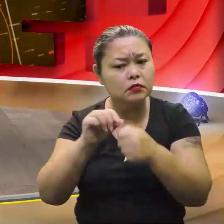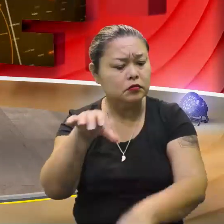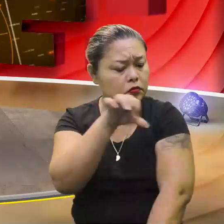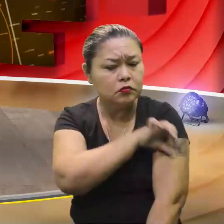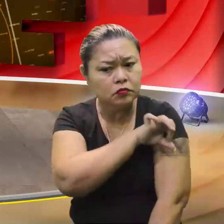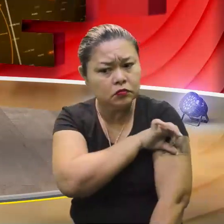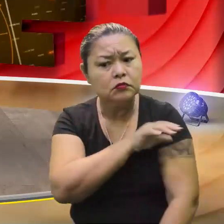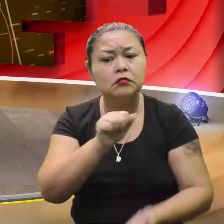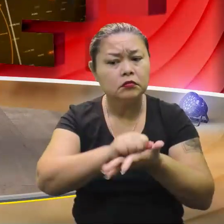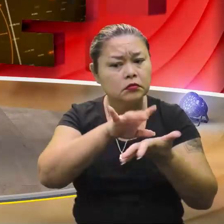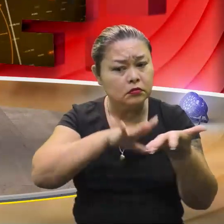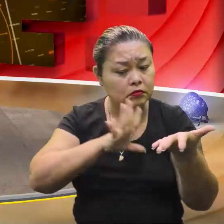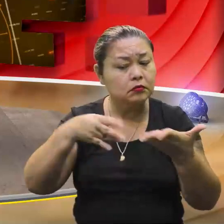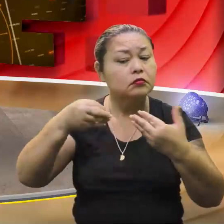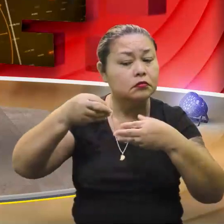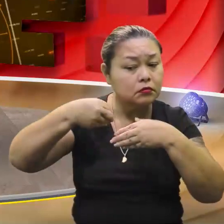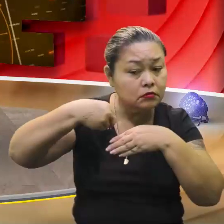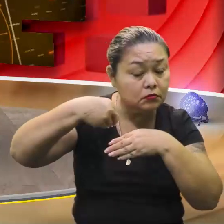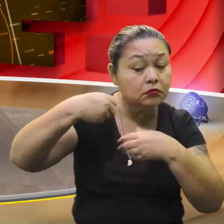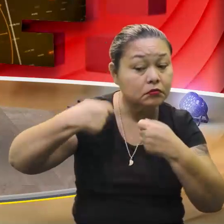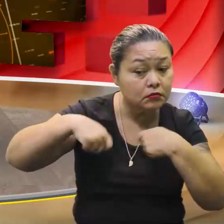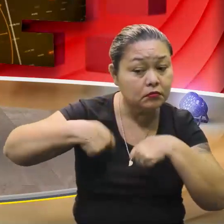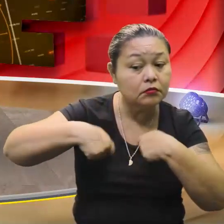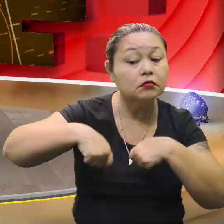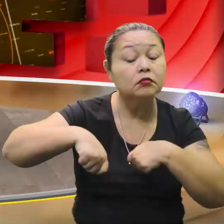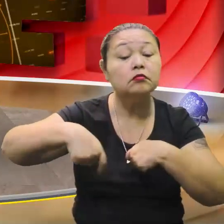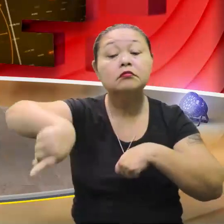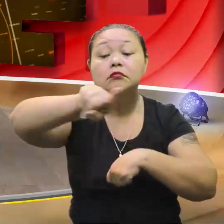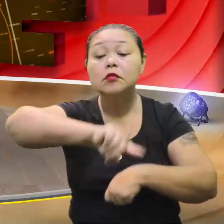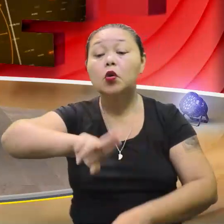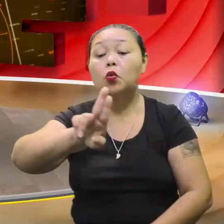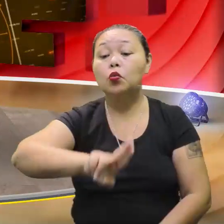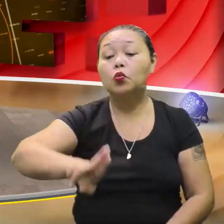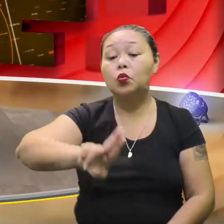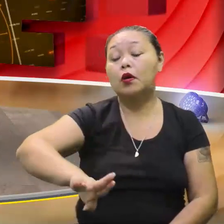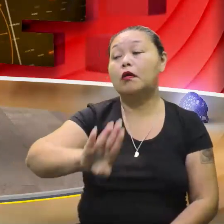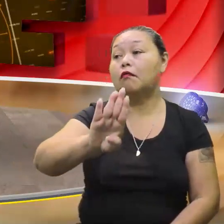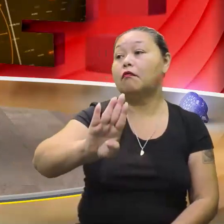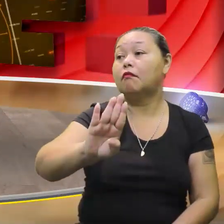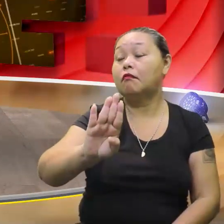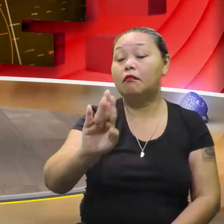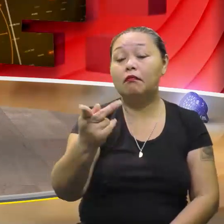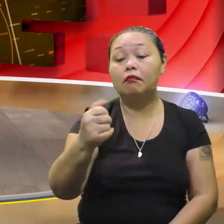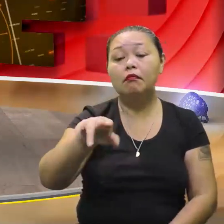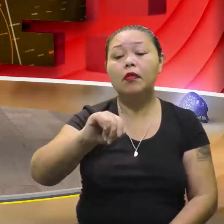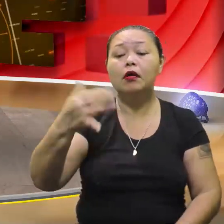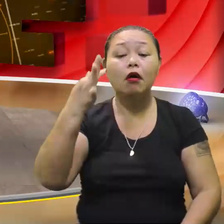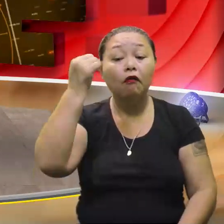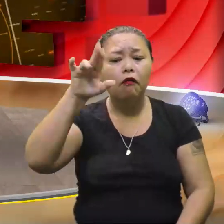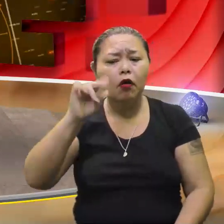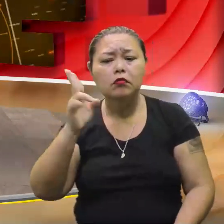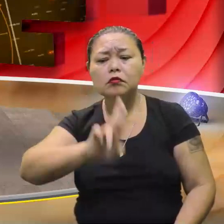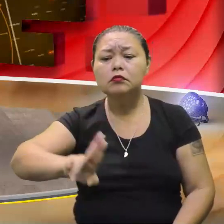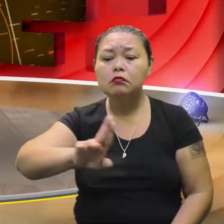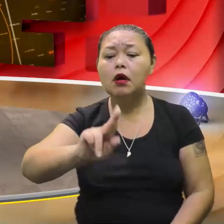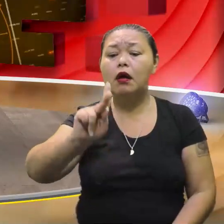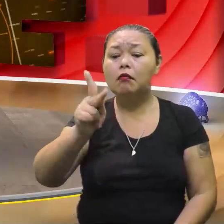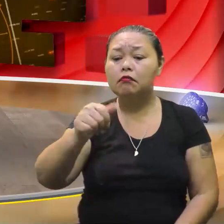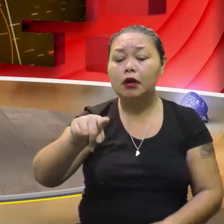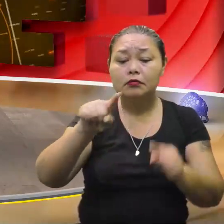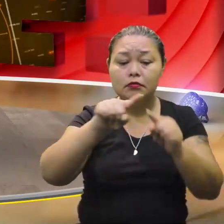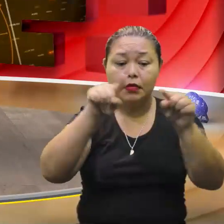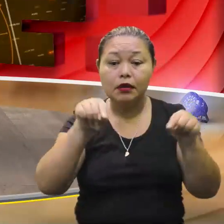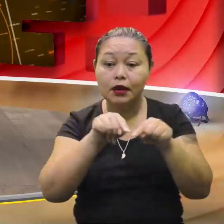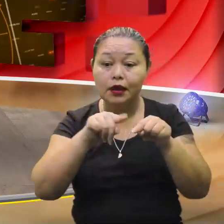e fez as atividades que foram necessárias, com certeza, usou bastante esse nomezinho, né? Usa a fórmula de Bhaskara. Usa a fórmula de Bhaskara.